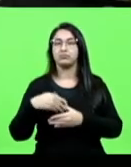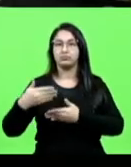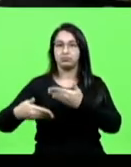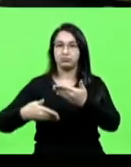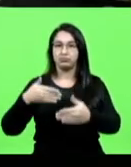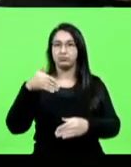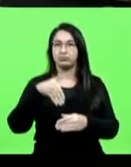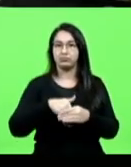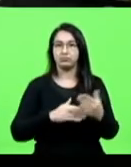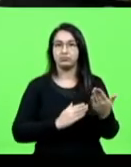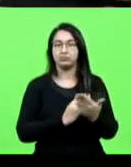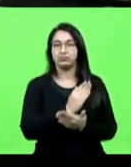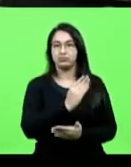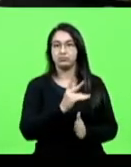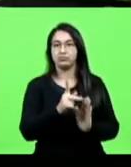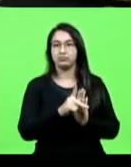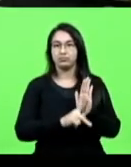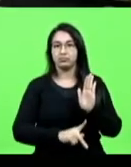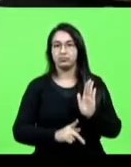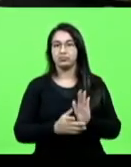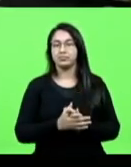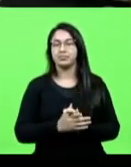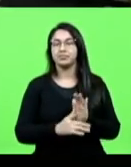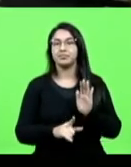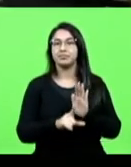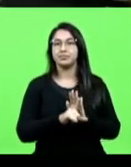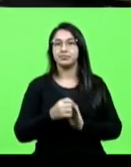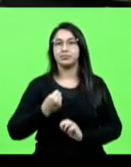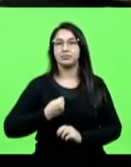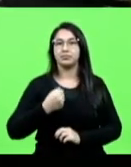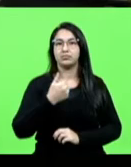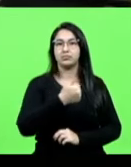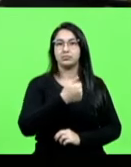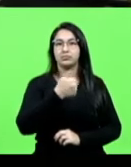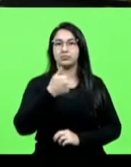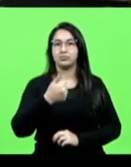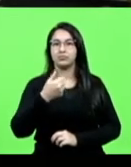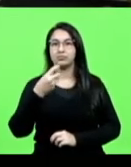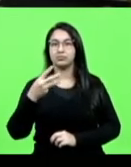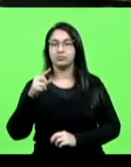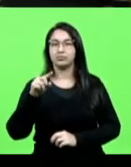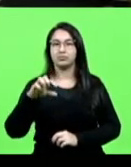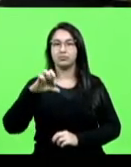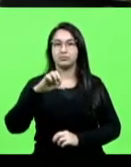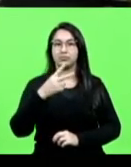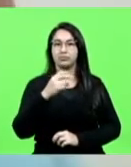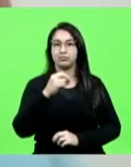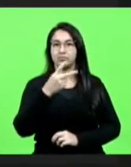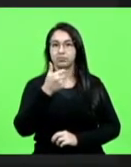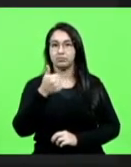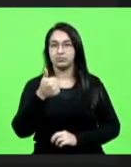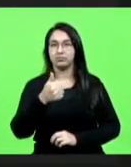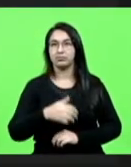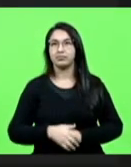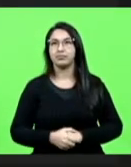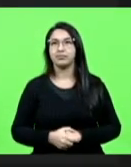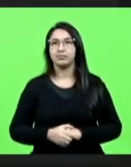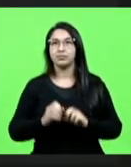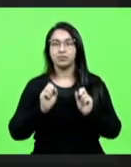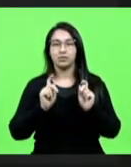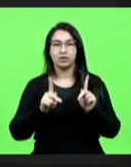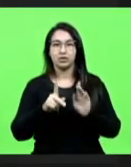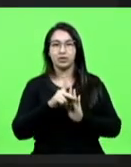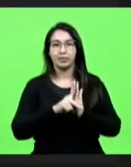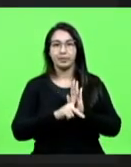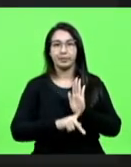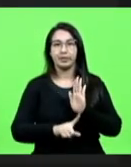aprovação do projeto de lei nº 113.9, 2021. Ok, então, o PL 113